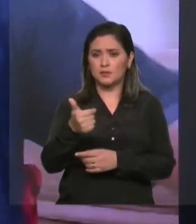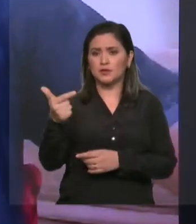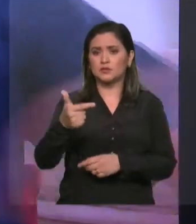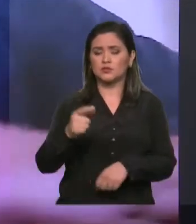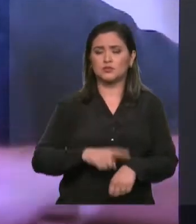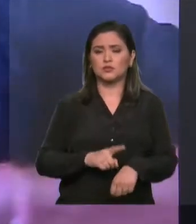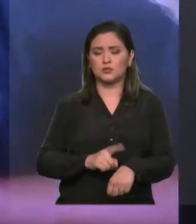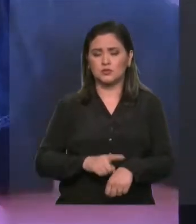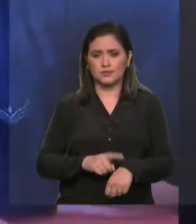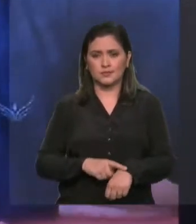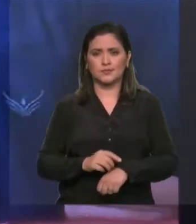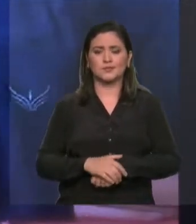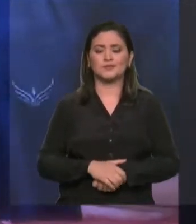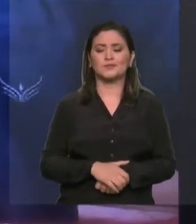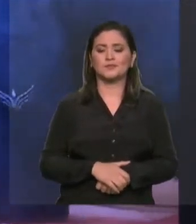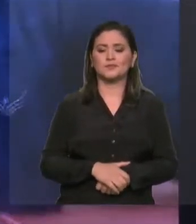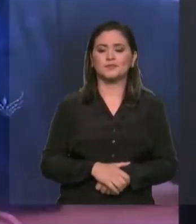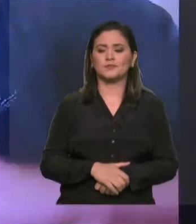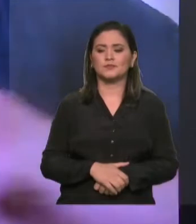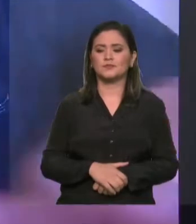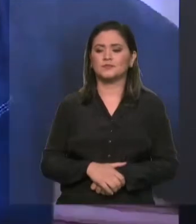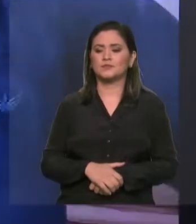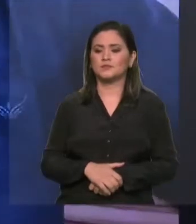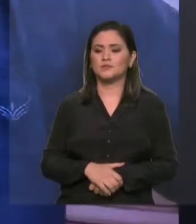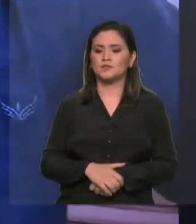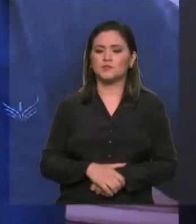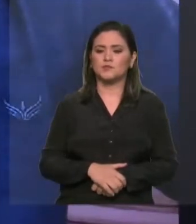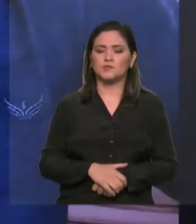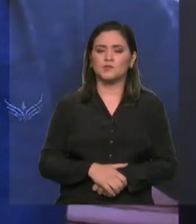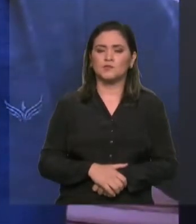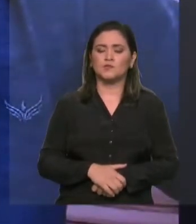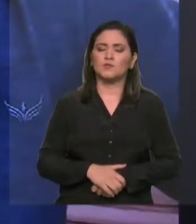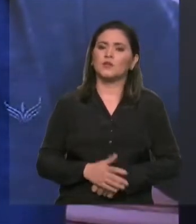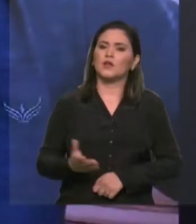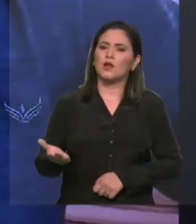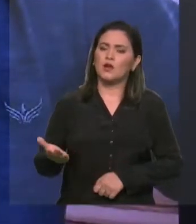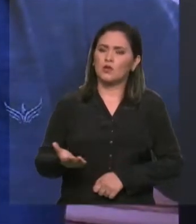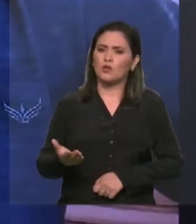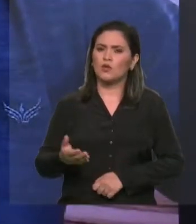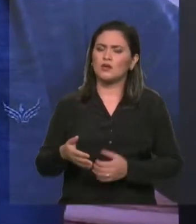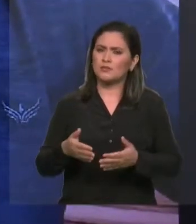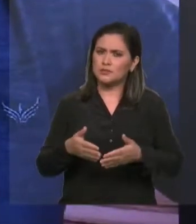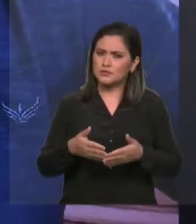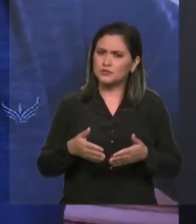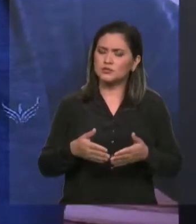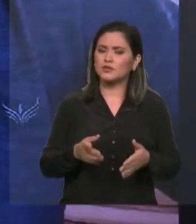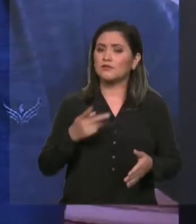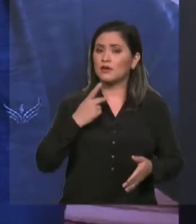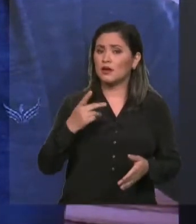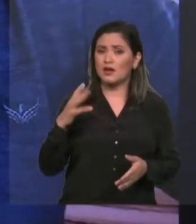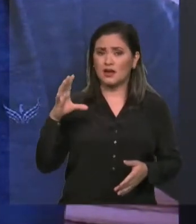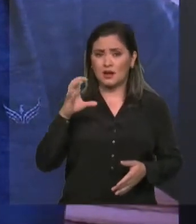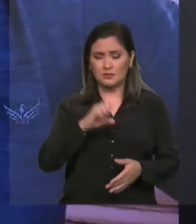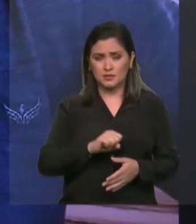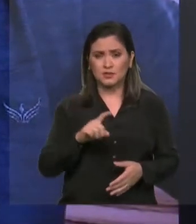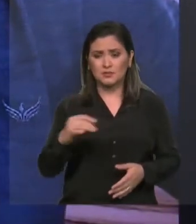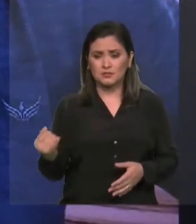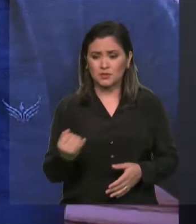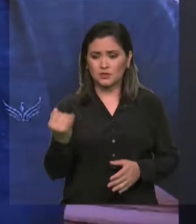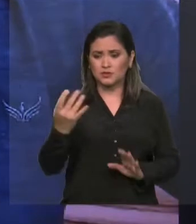tempo. Eu queria, com a sua permissão, fazer um rápido comentário sobre a importância do projeto.